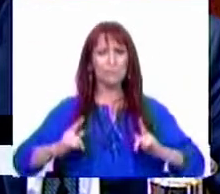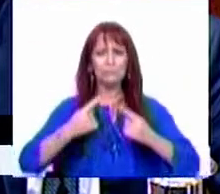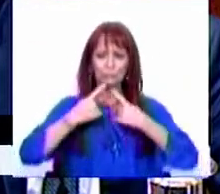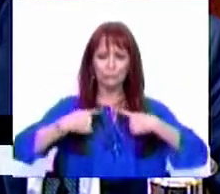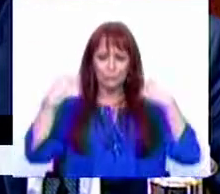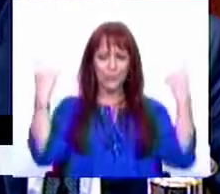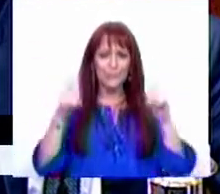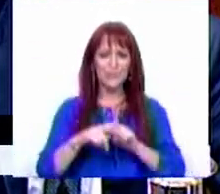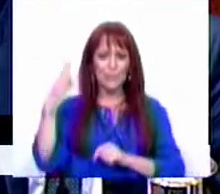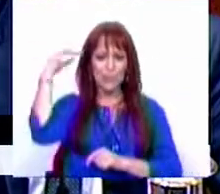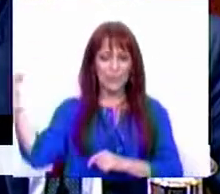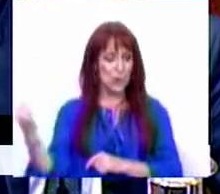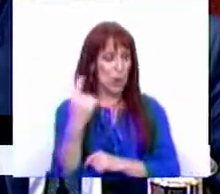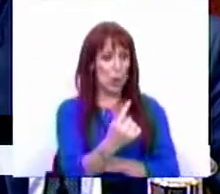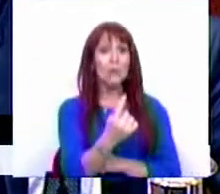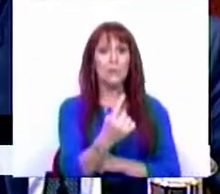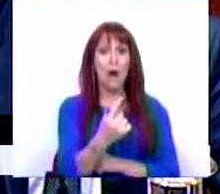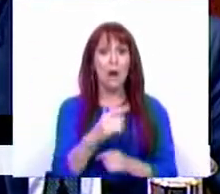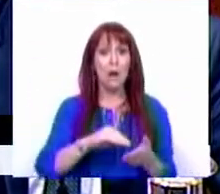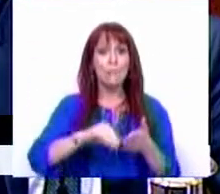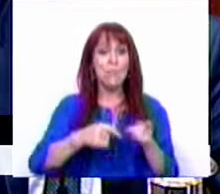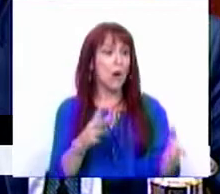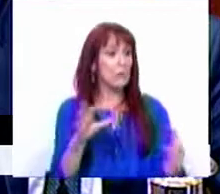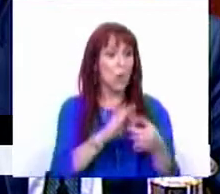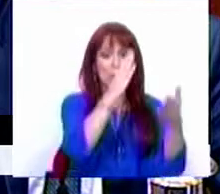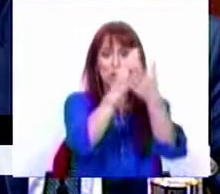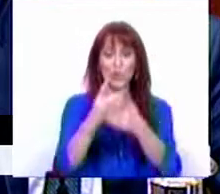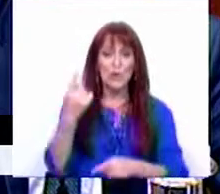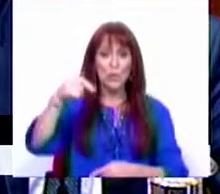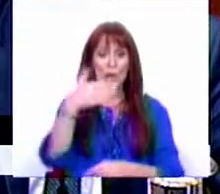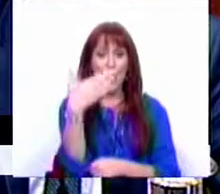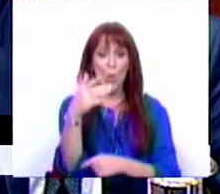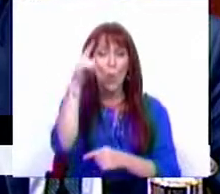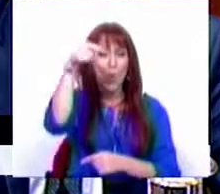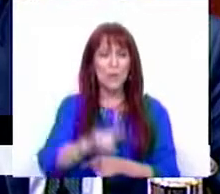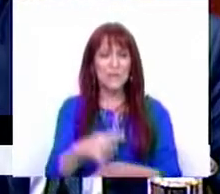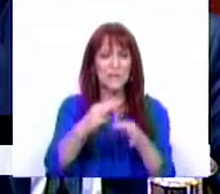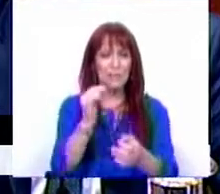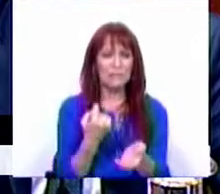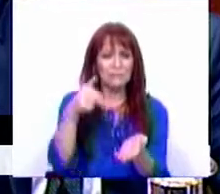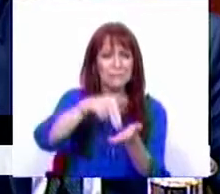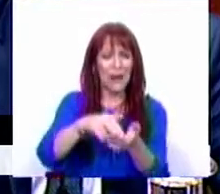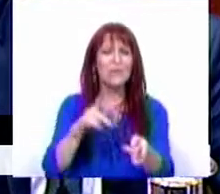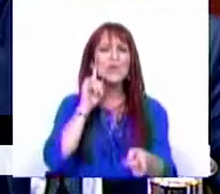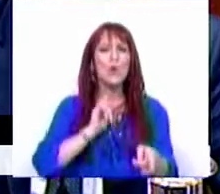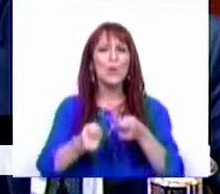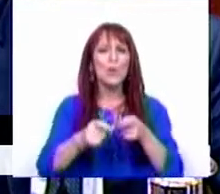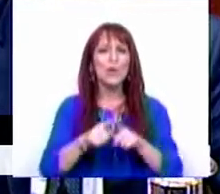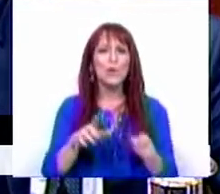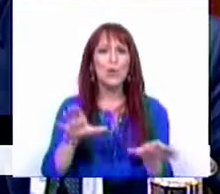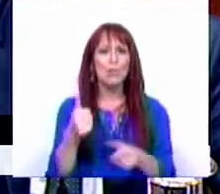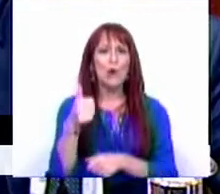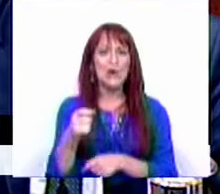anunciada, esses professores estavam assignados a cada uma da escola e no dia 1 de setembro estavam lá. A senhora coordenadora do Bloco de